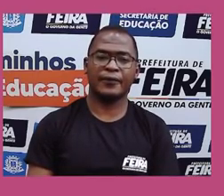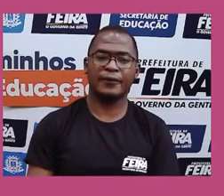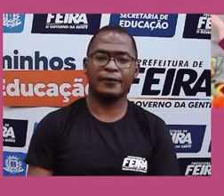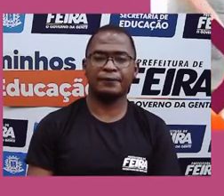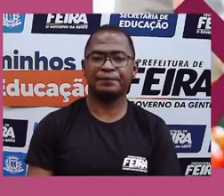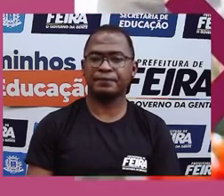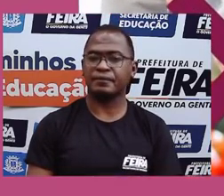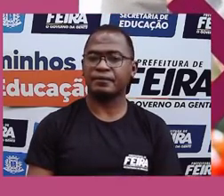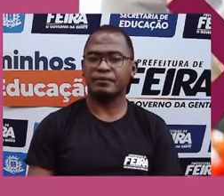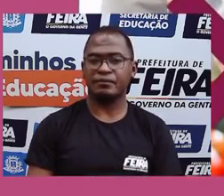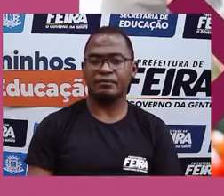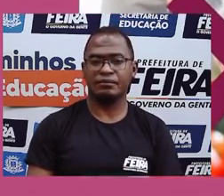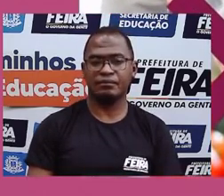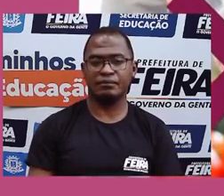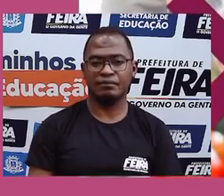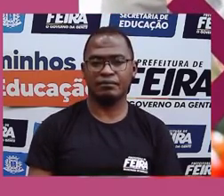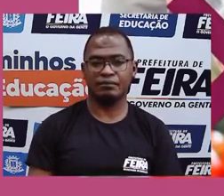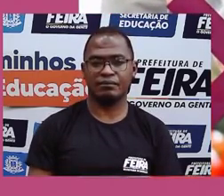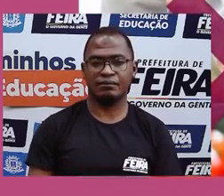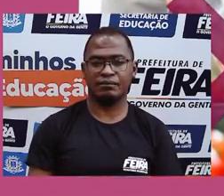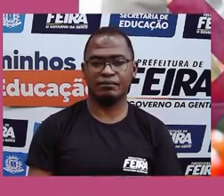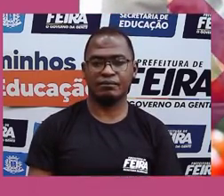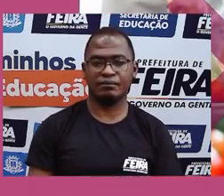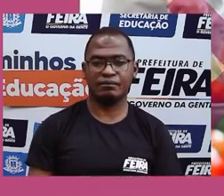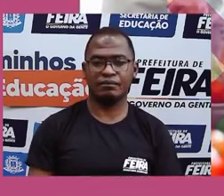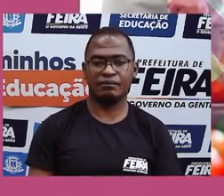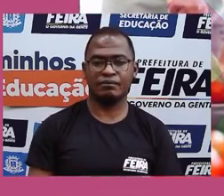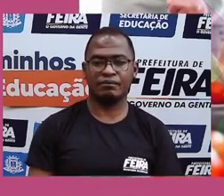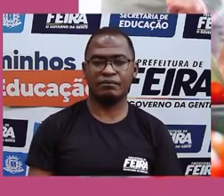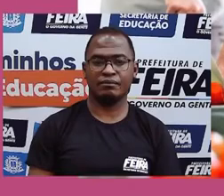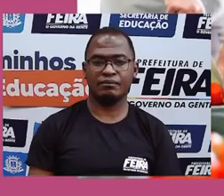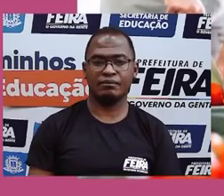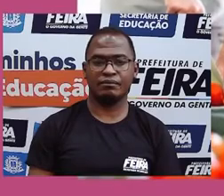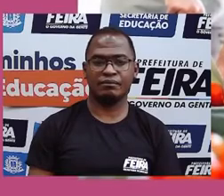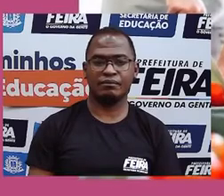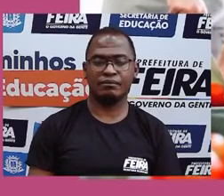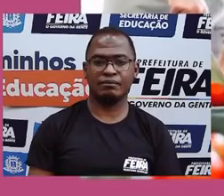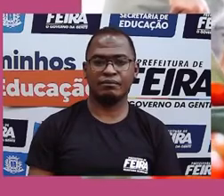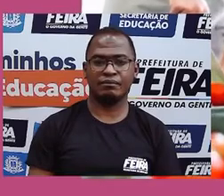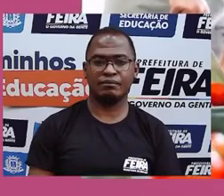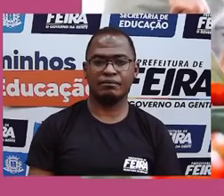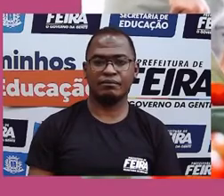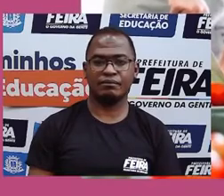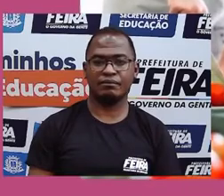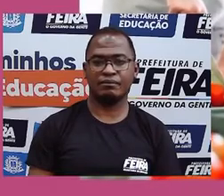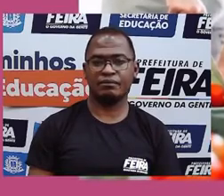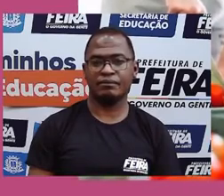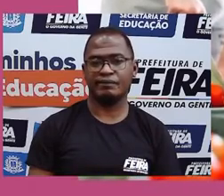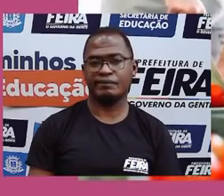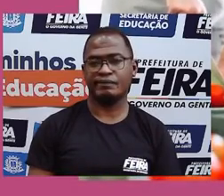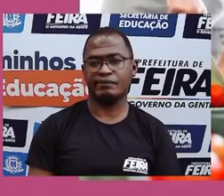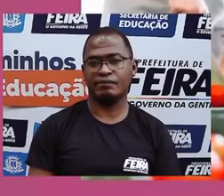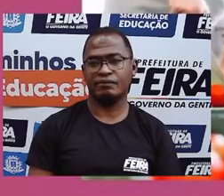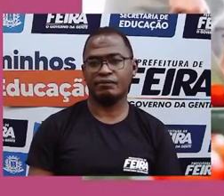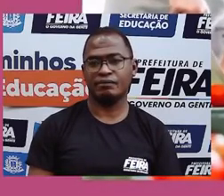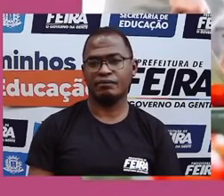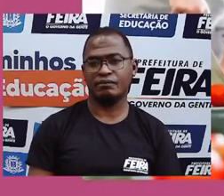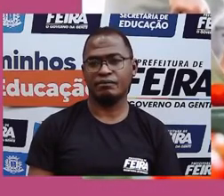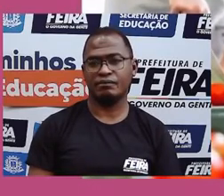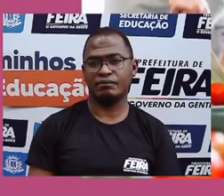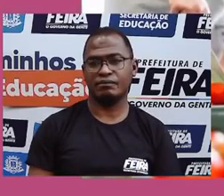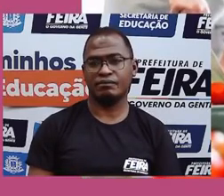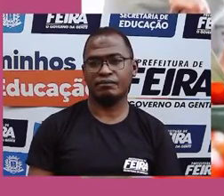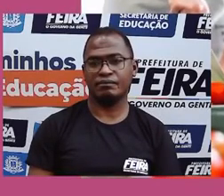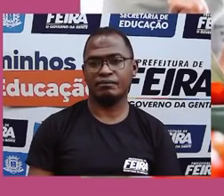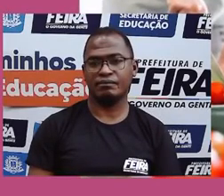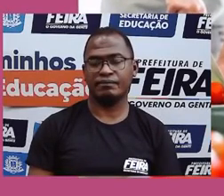se você não possui habilidades culinárias, nunca é tarde para aprender. Chame os amigos e familiares